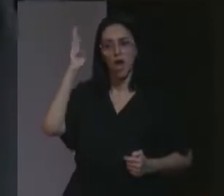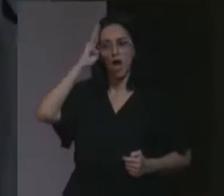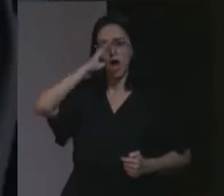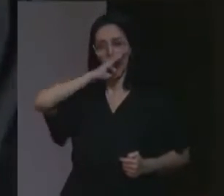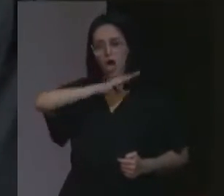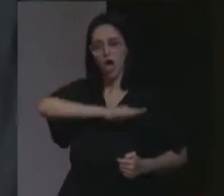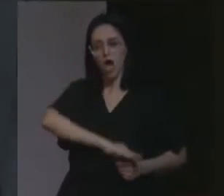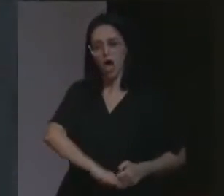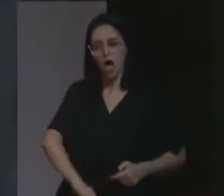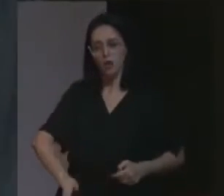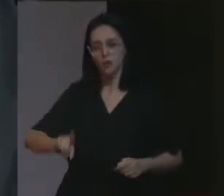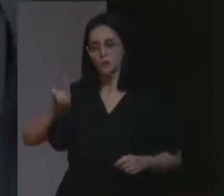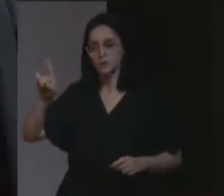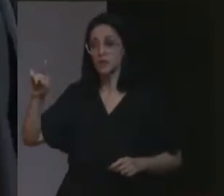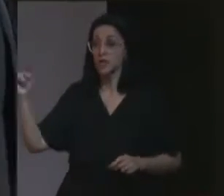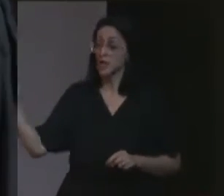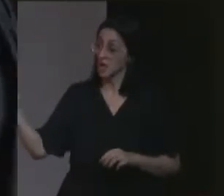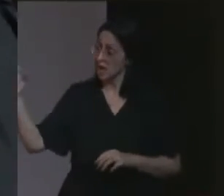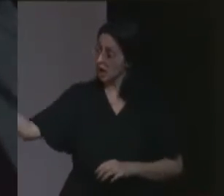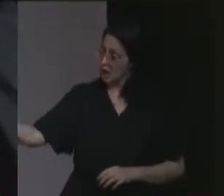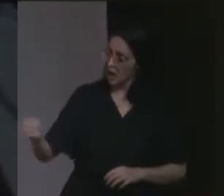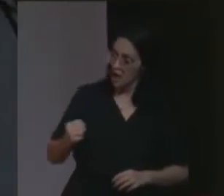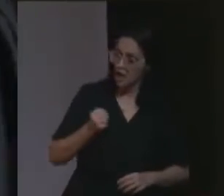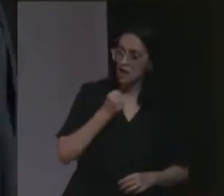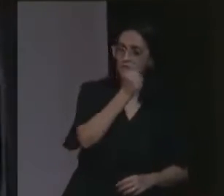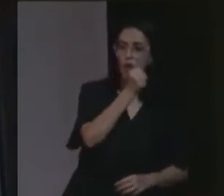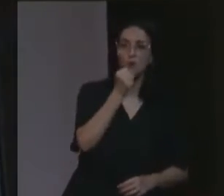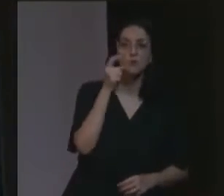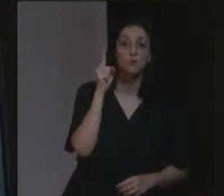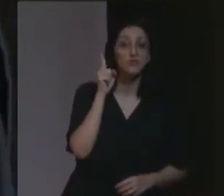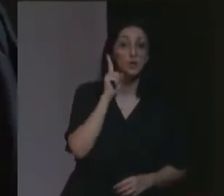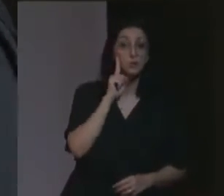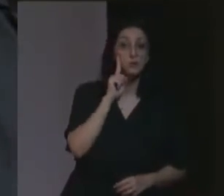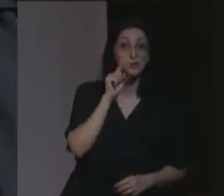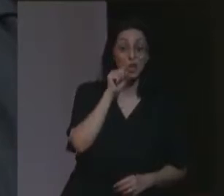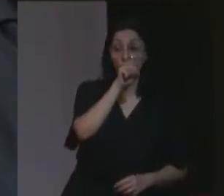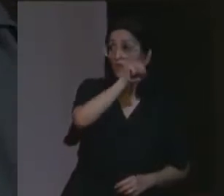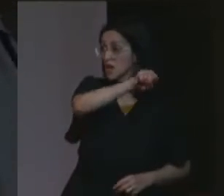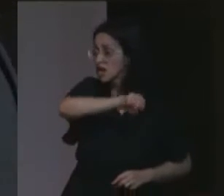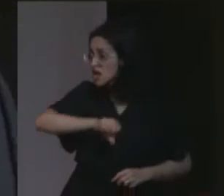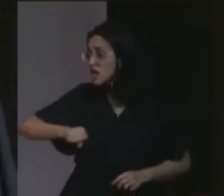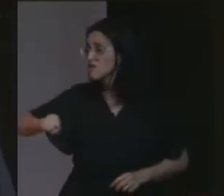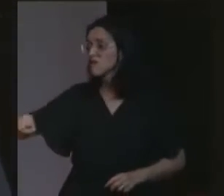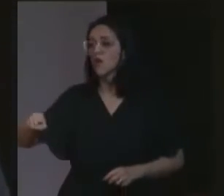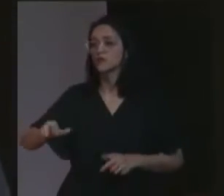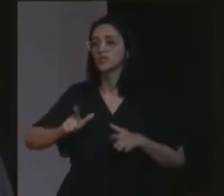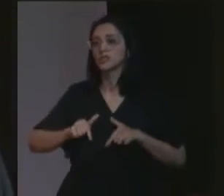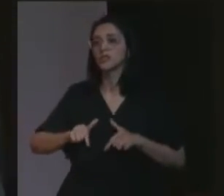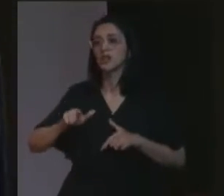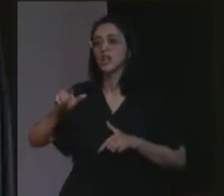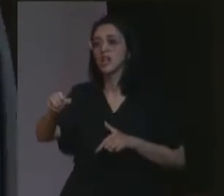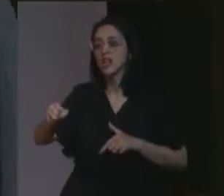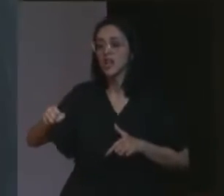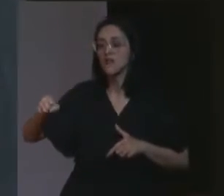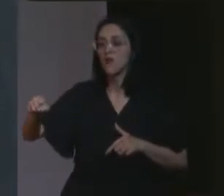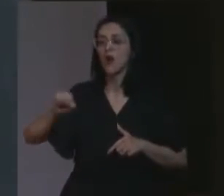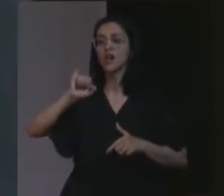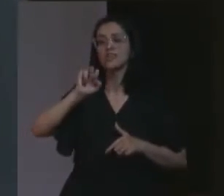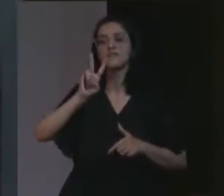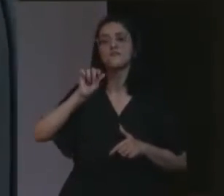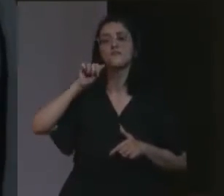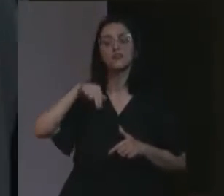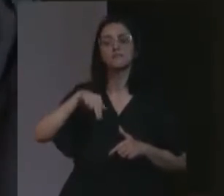e este homem, pego nos Estados Unidos, e levado, para ser julgado, em Israel, é acusado, de ser Ivan, o terrível, e,